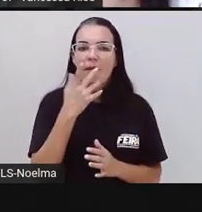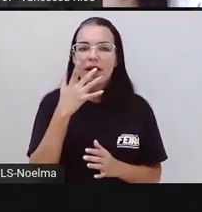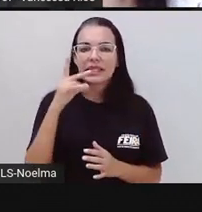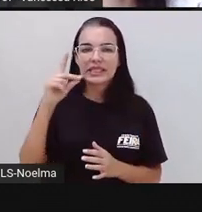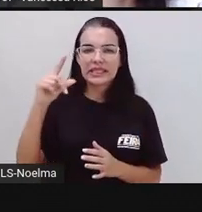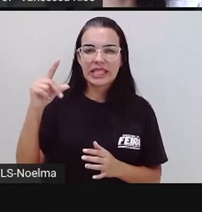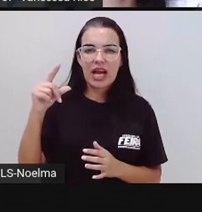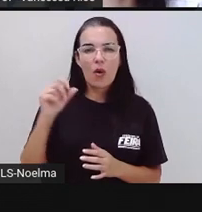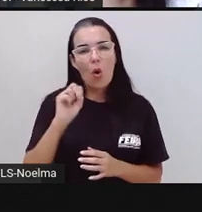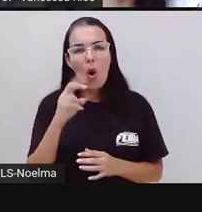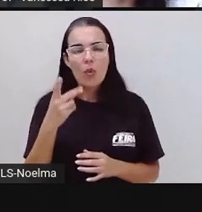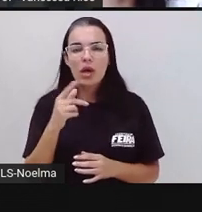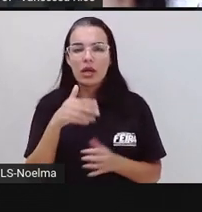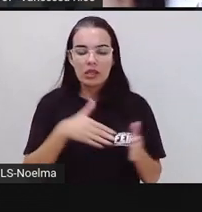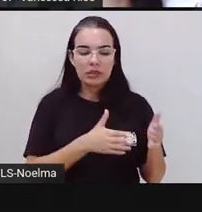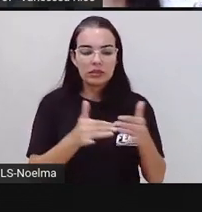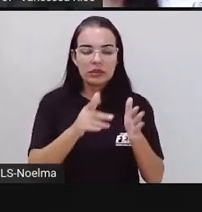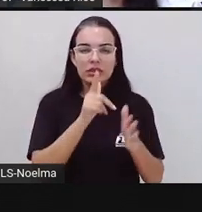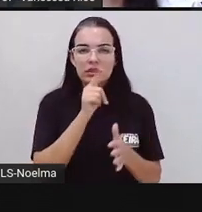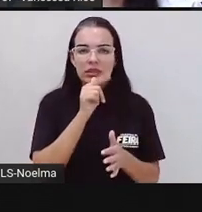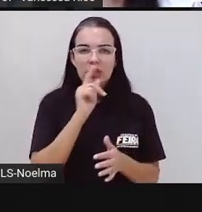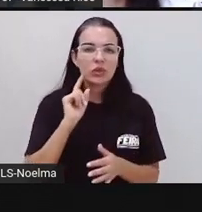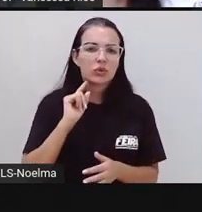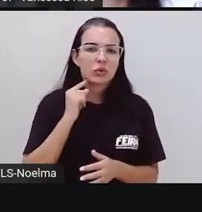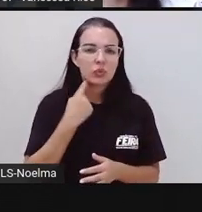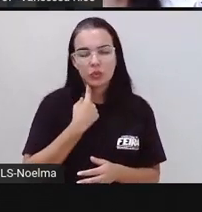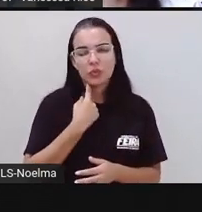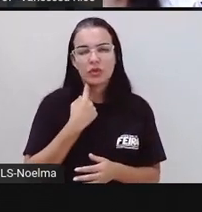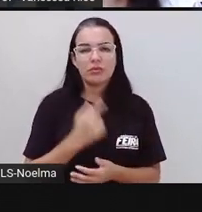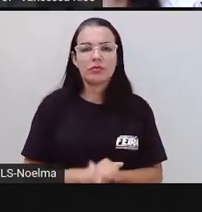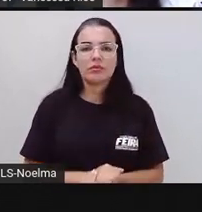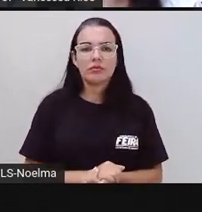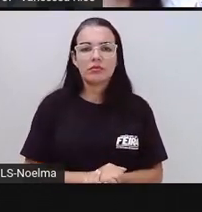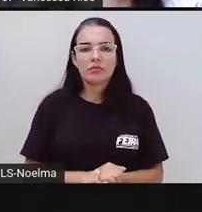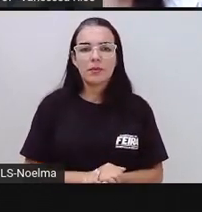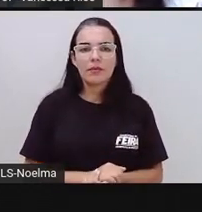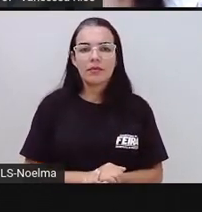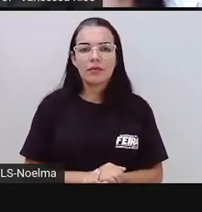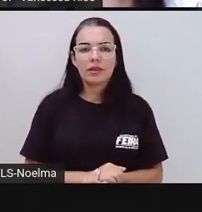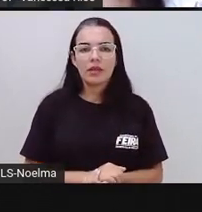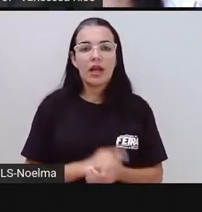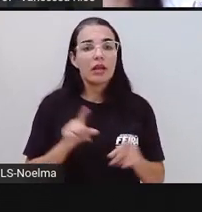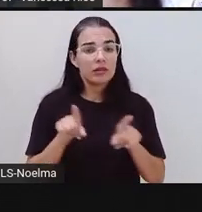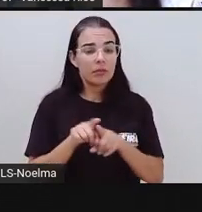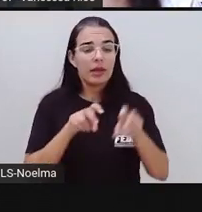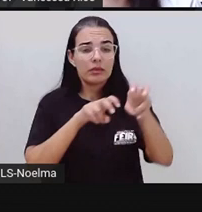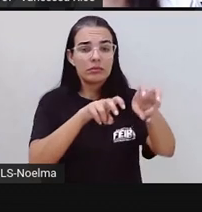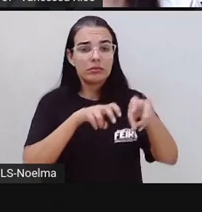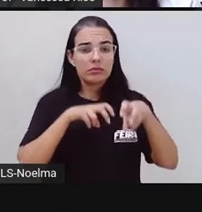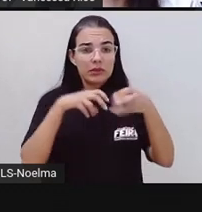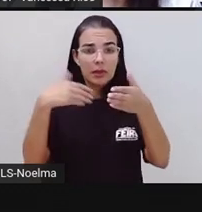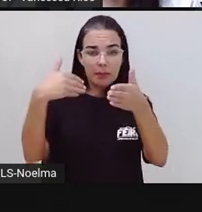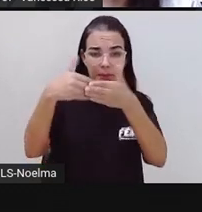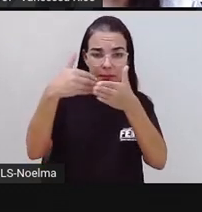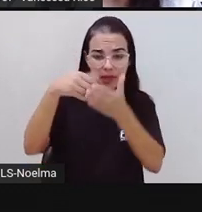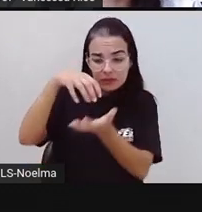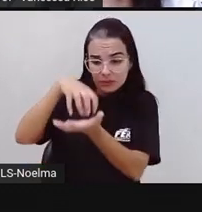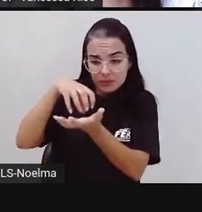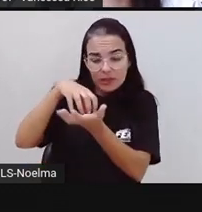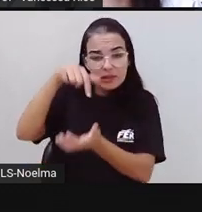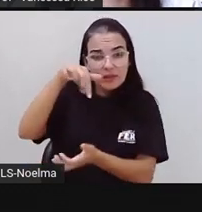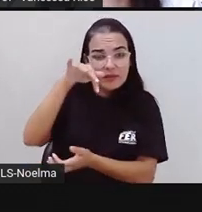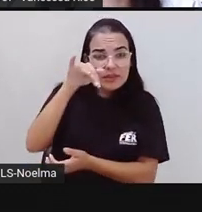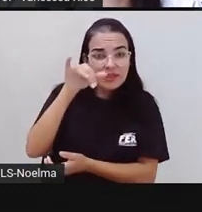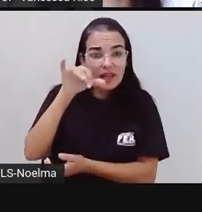rio sujo ou rio bravo. E é um dos distritos mais próximos do centro